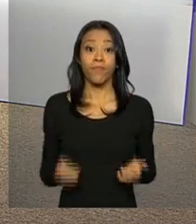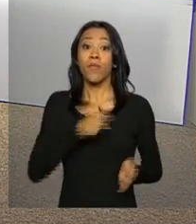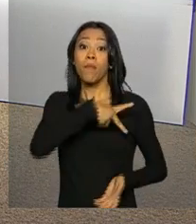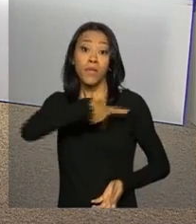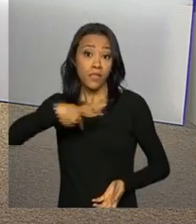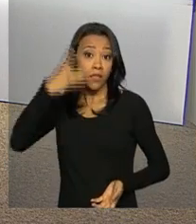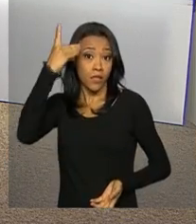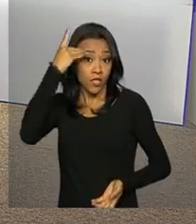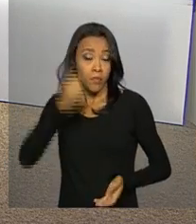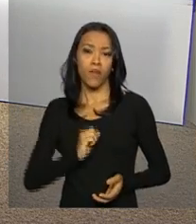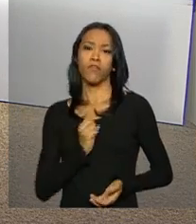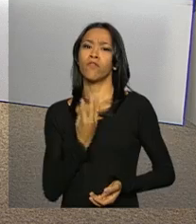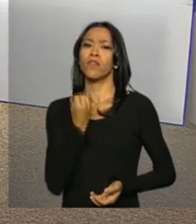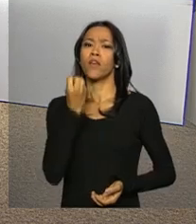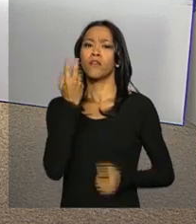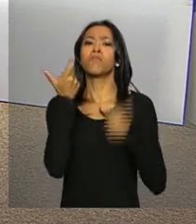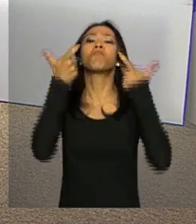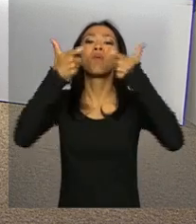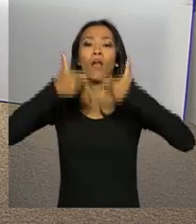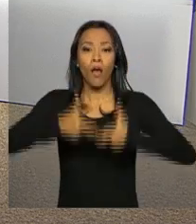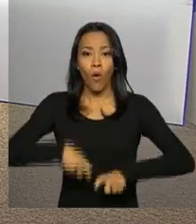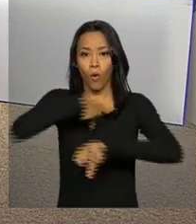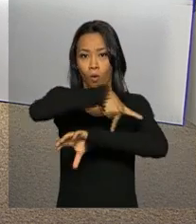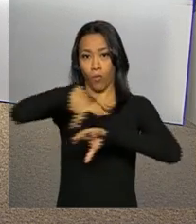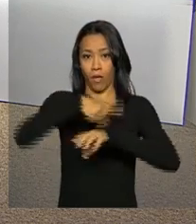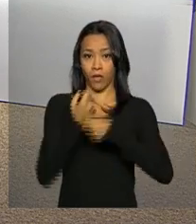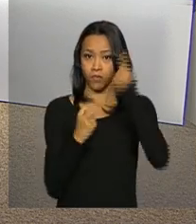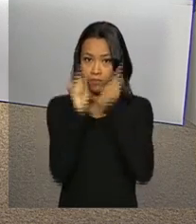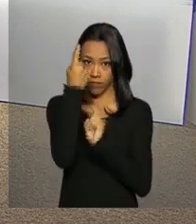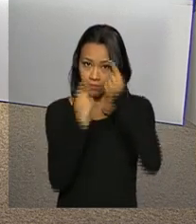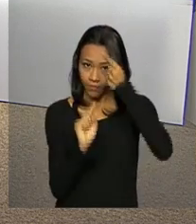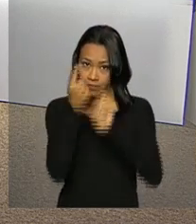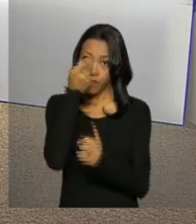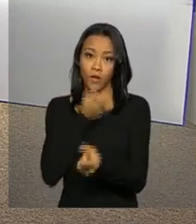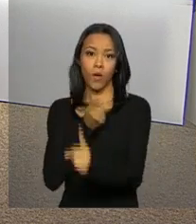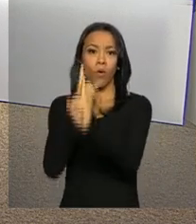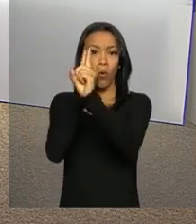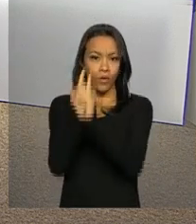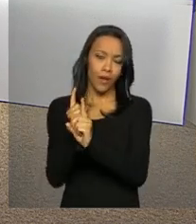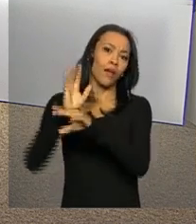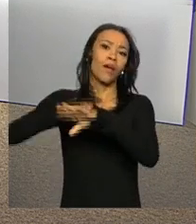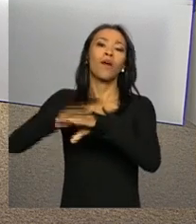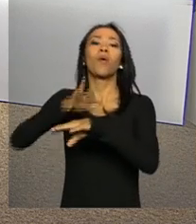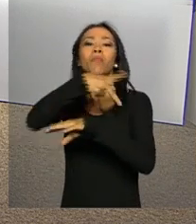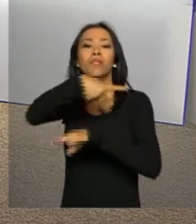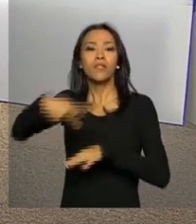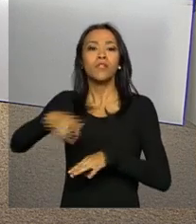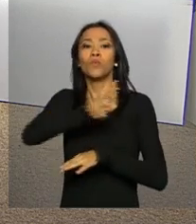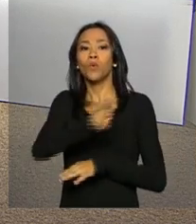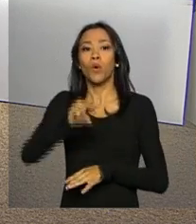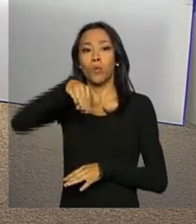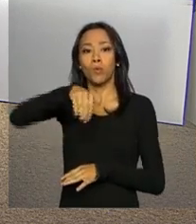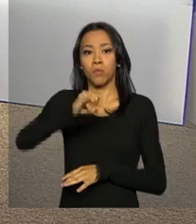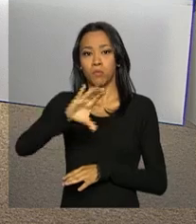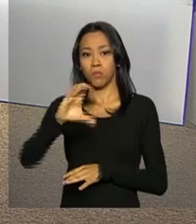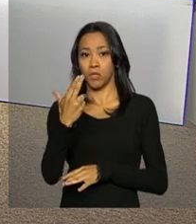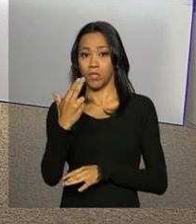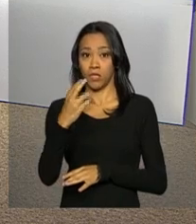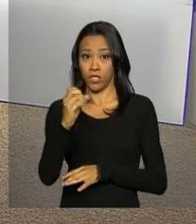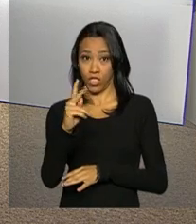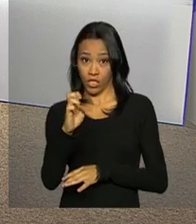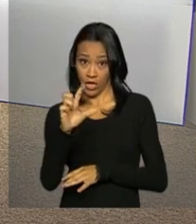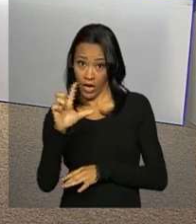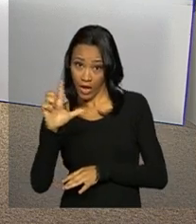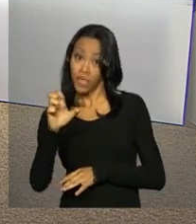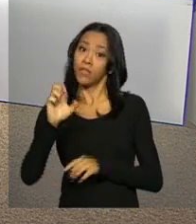Rousseff está a caminho de Santiago, no Chile. Ela vai se encontrar com a presidente do país, Michelle Bachelet, e também deve se reunir